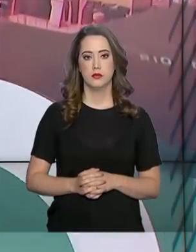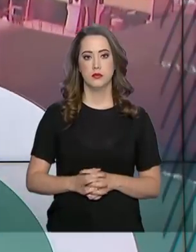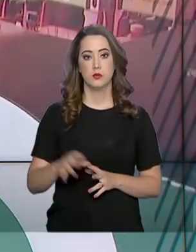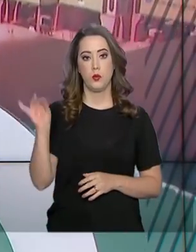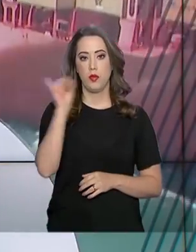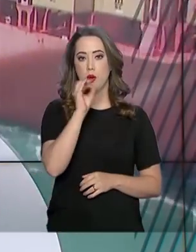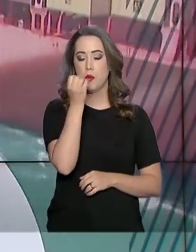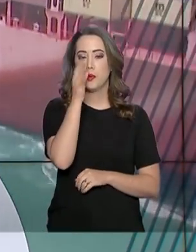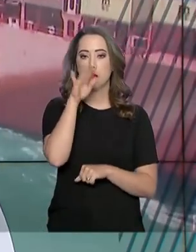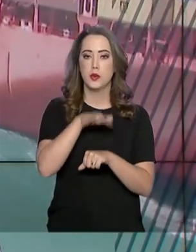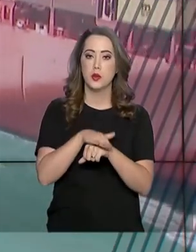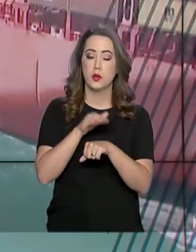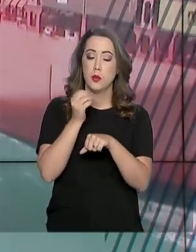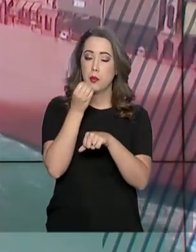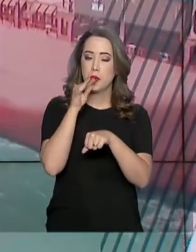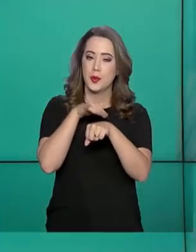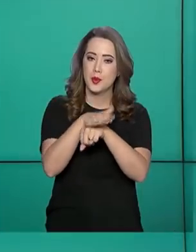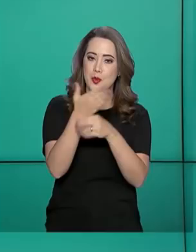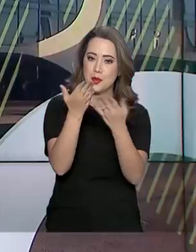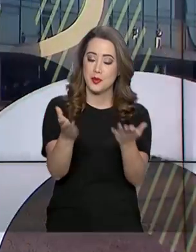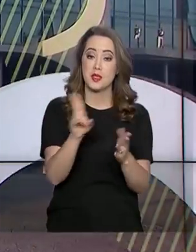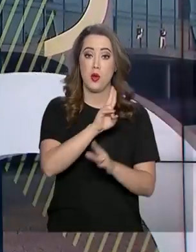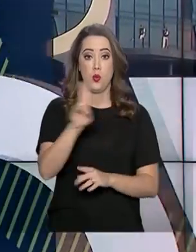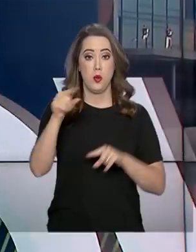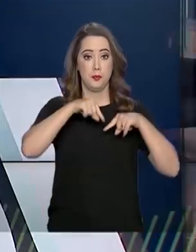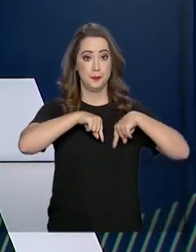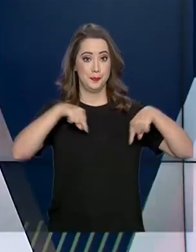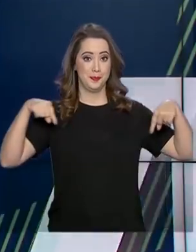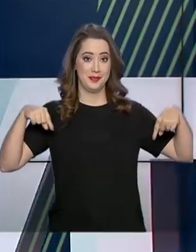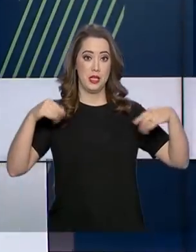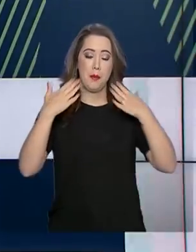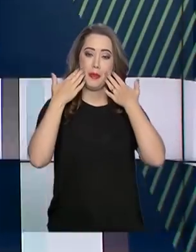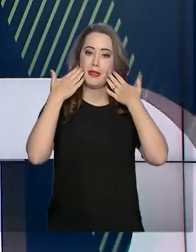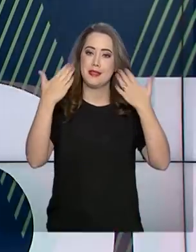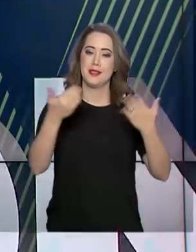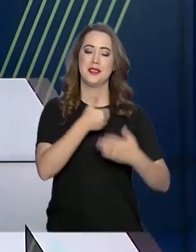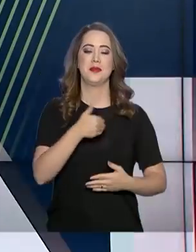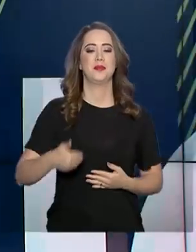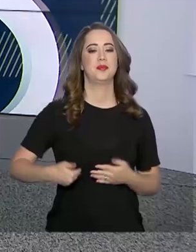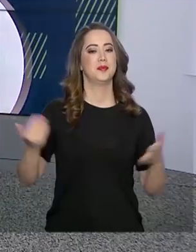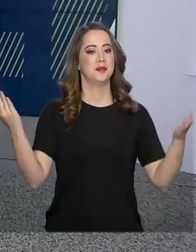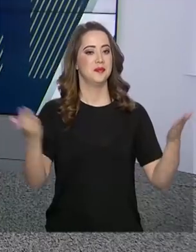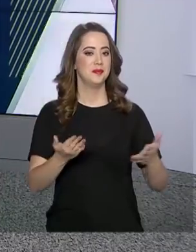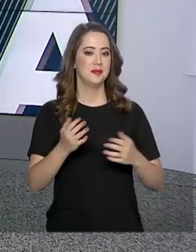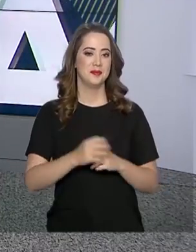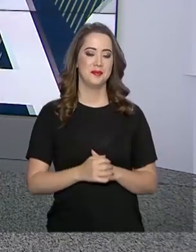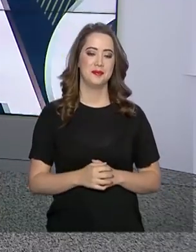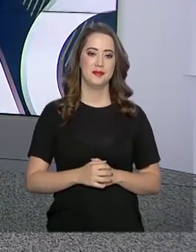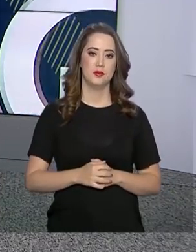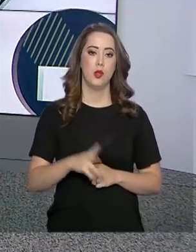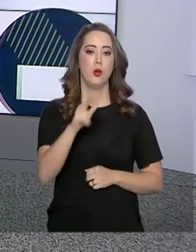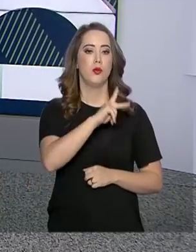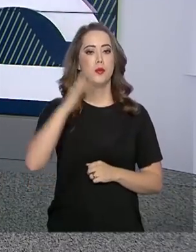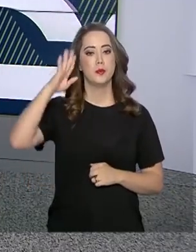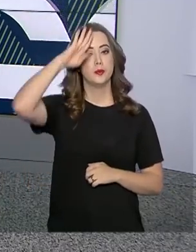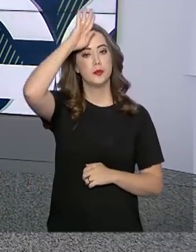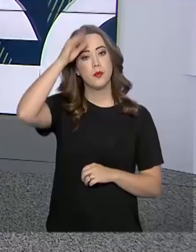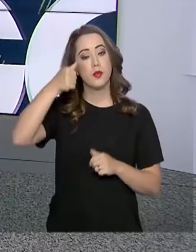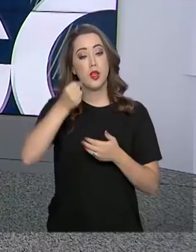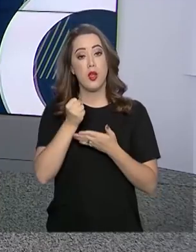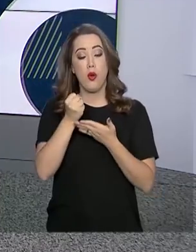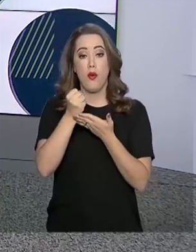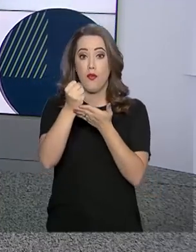Olá, boa noite para você. Eu sou Roberto Camargo e estamos de volta com mais uma edição do Governo Agora. O presidente Jair Bolsonaro